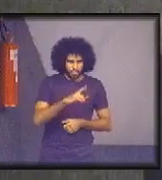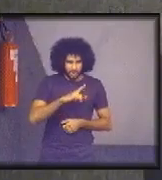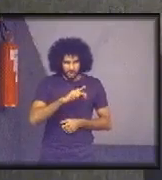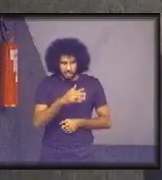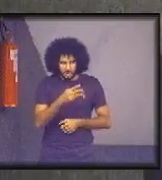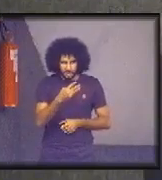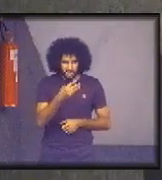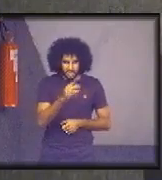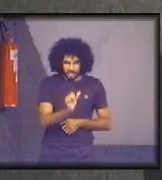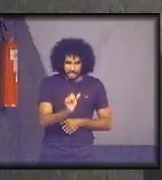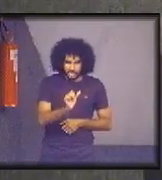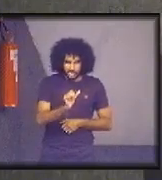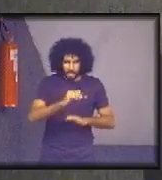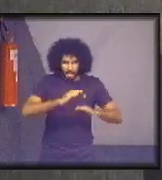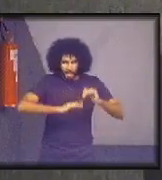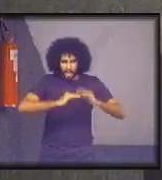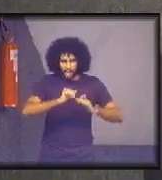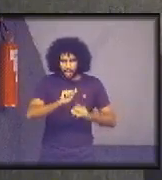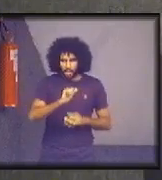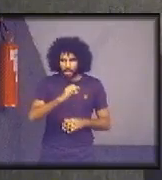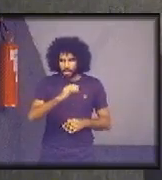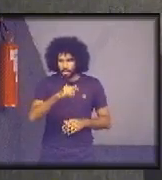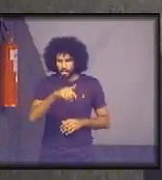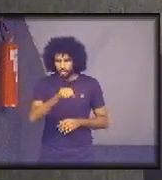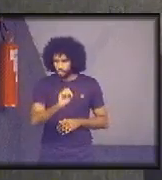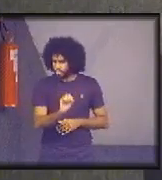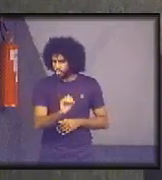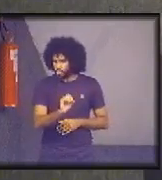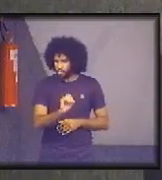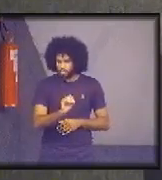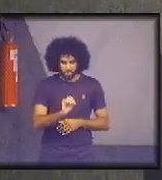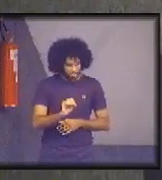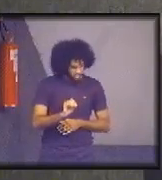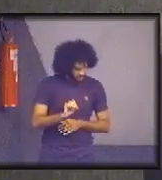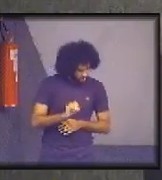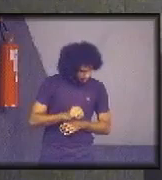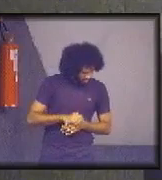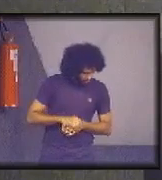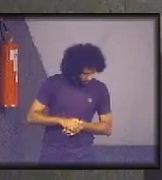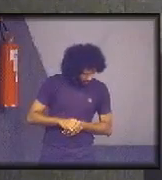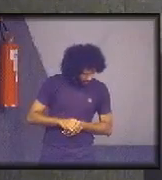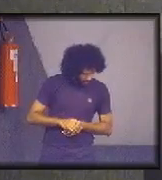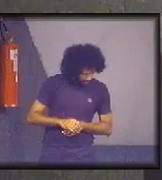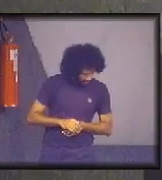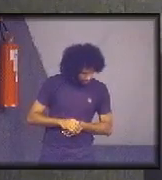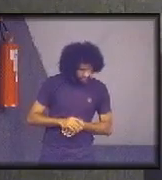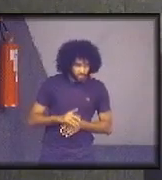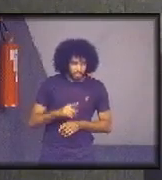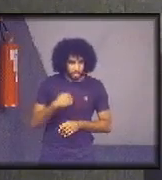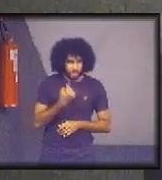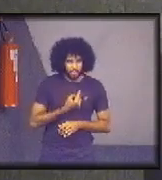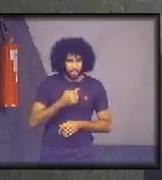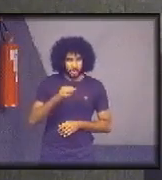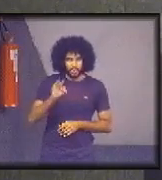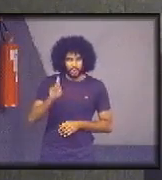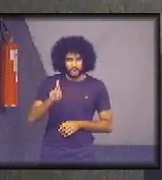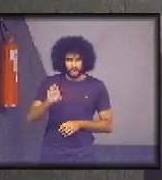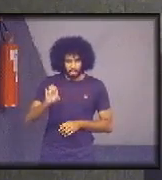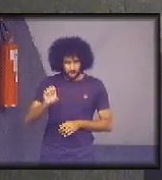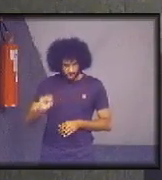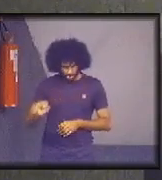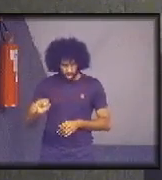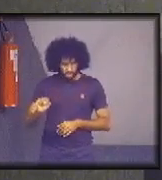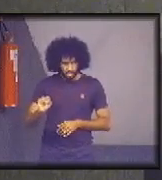ações, na qual o projeto de arborização faz parte como ação número 1. O nosso PLS, ele é organizado, ele